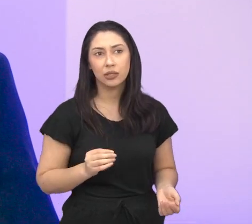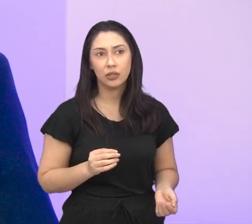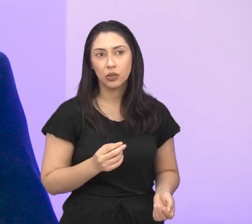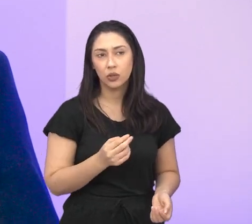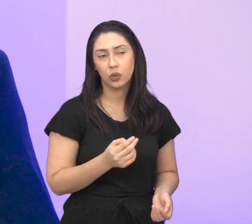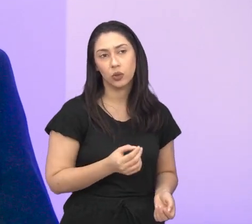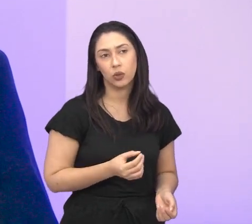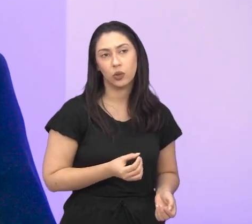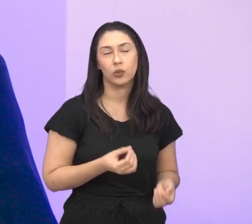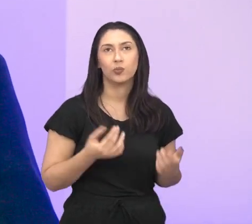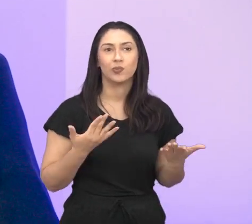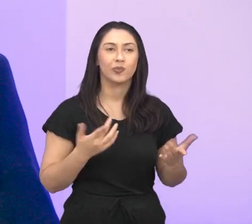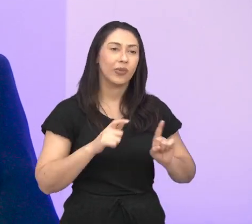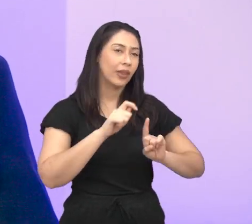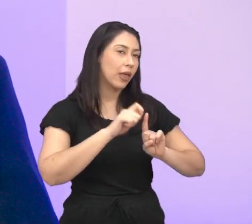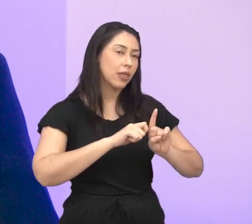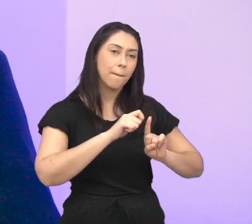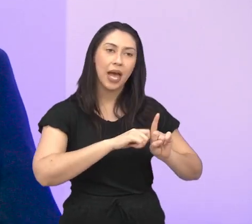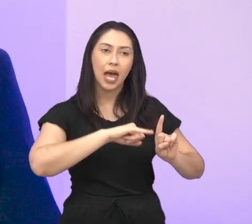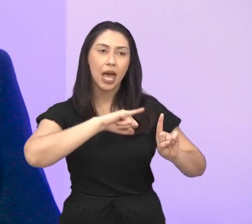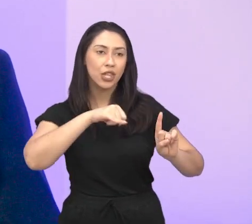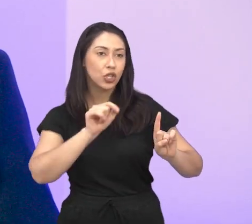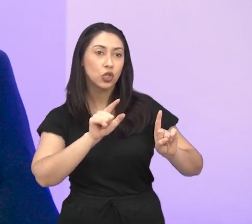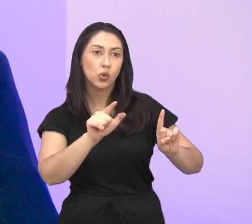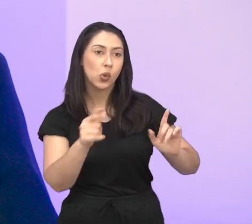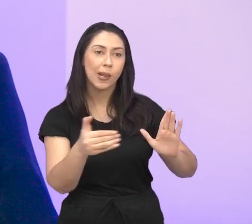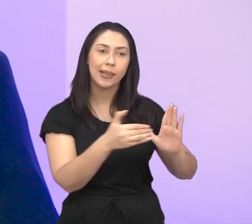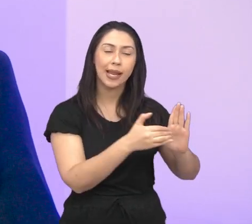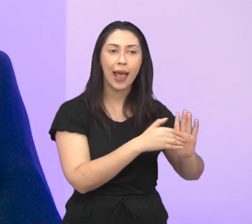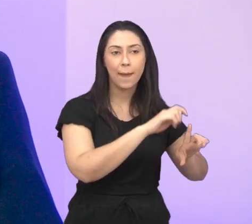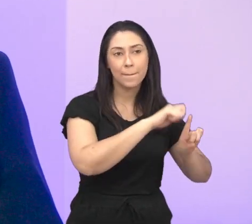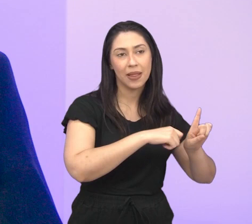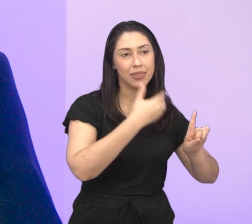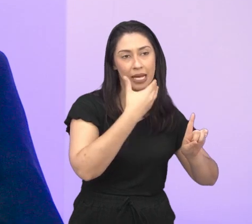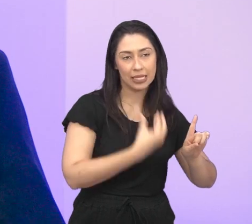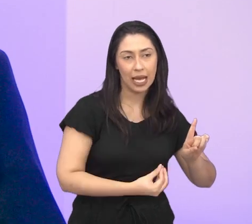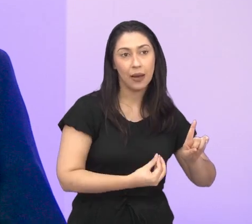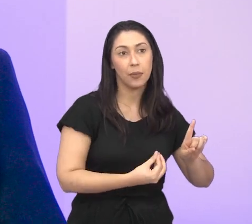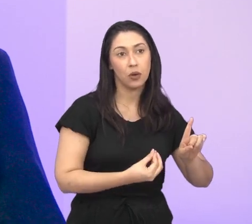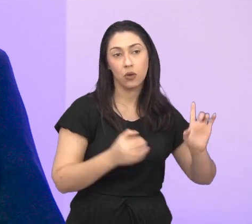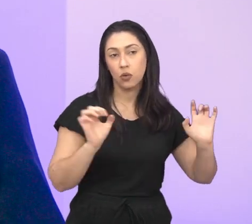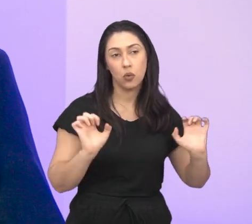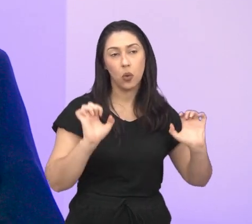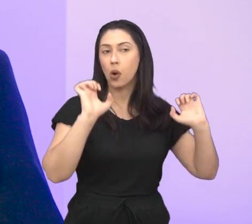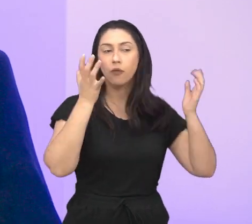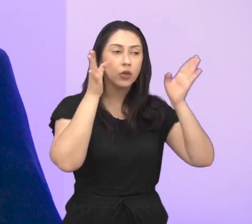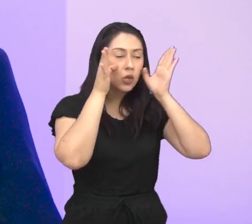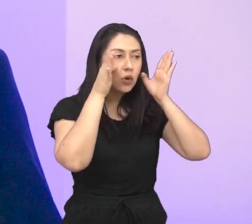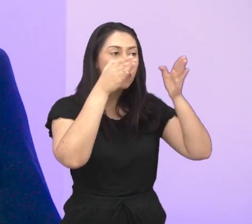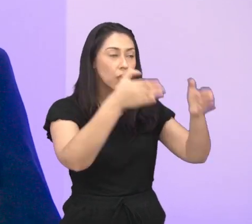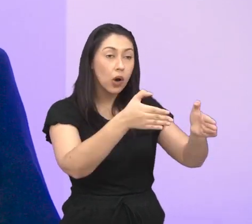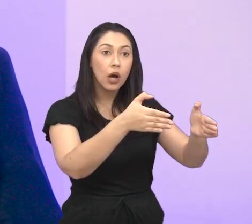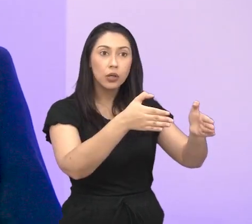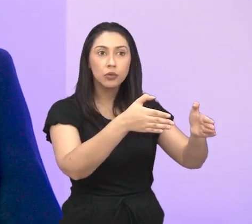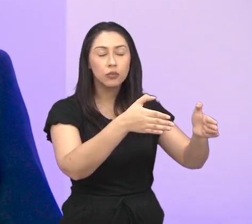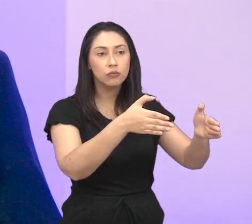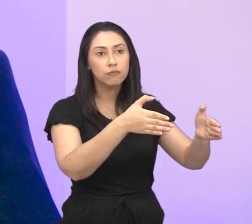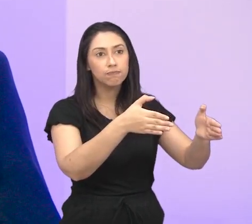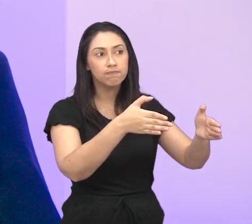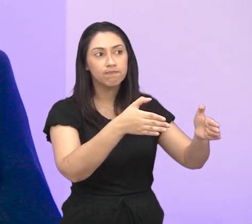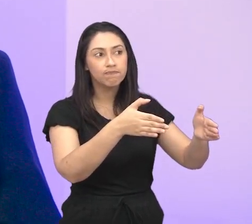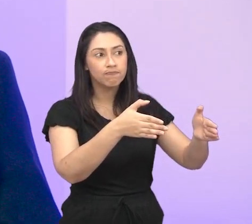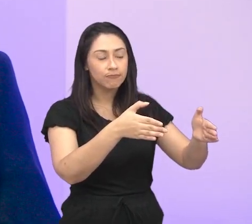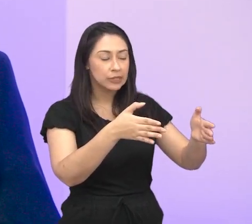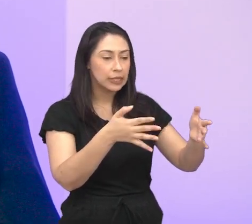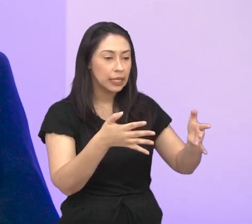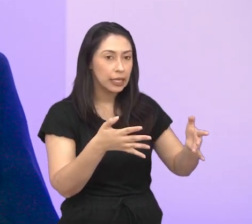semestre, onde nós temos uma força maior com os eventos focados, né, nesses